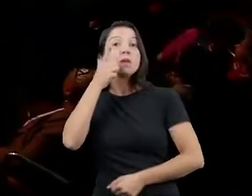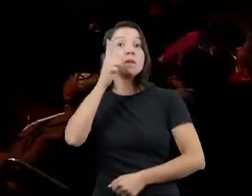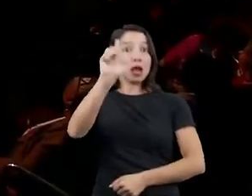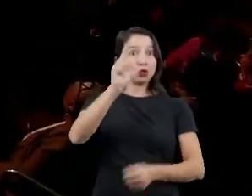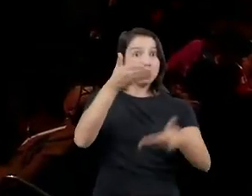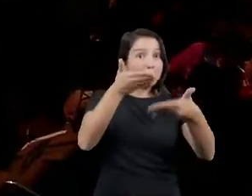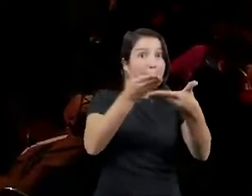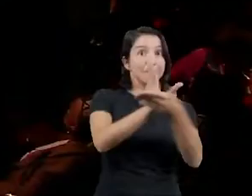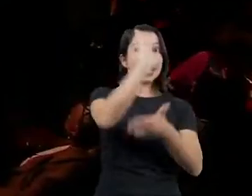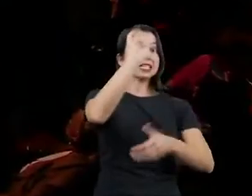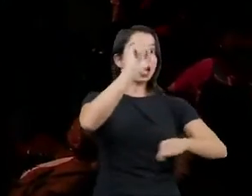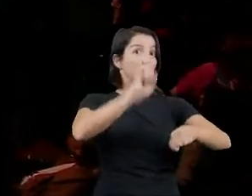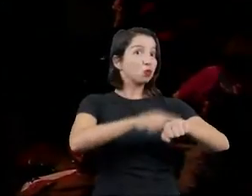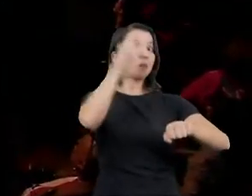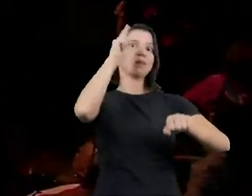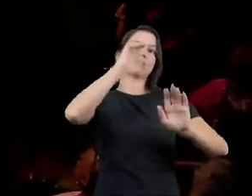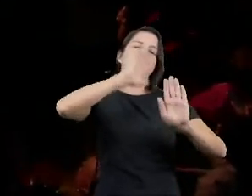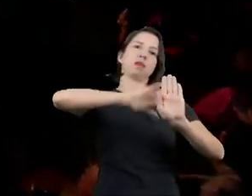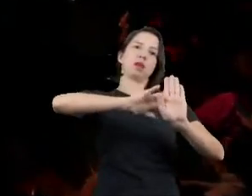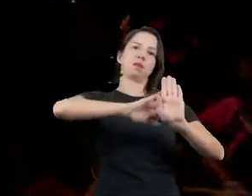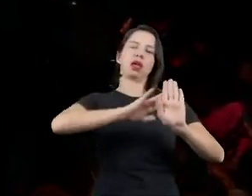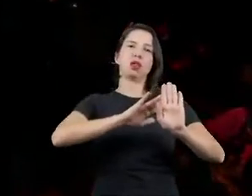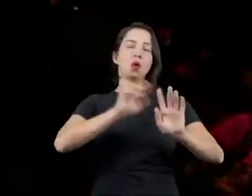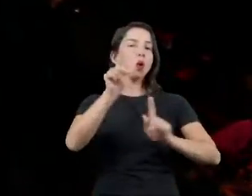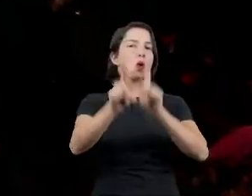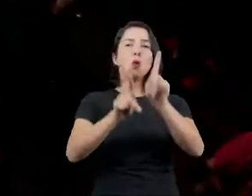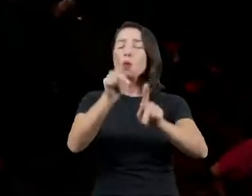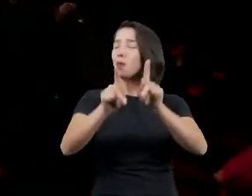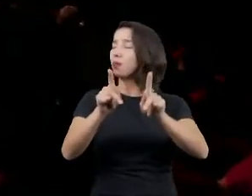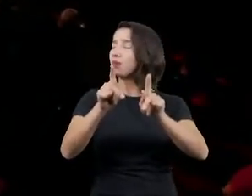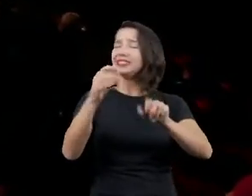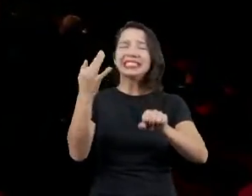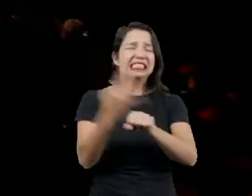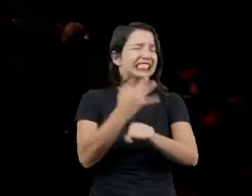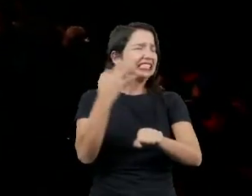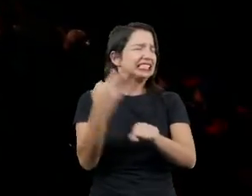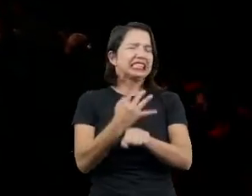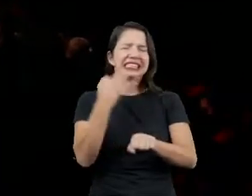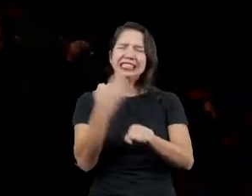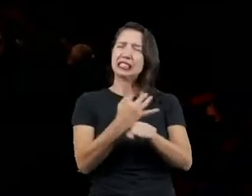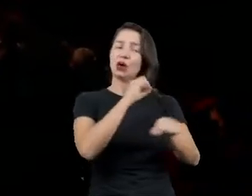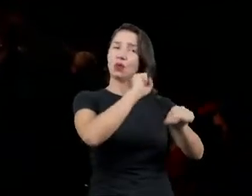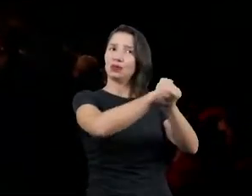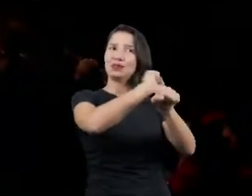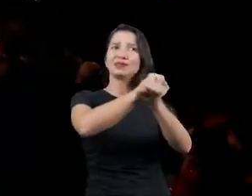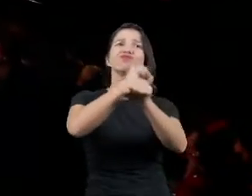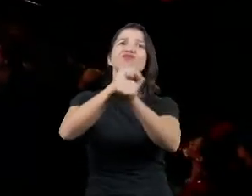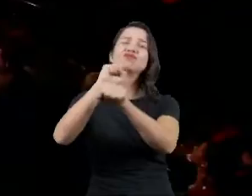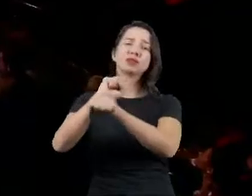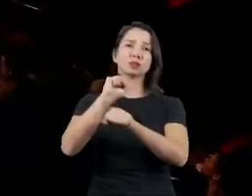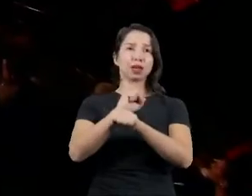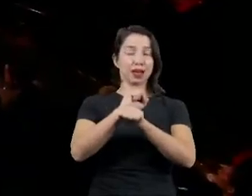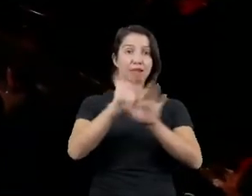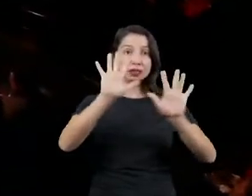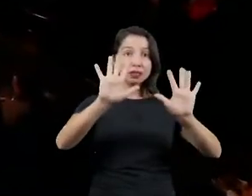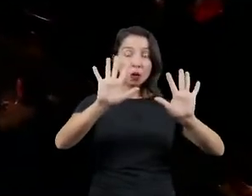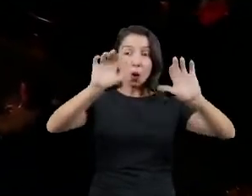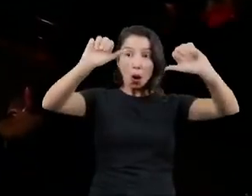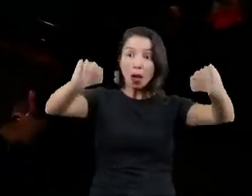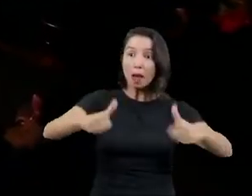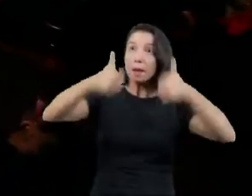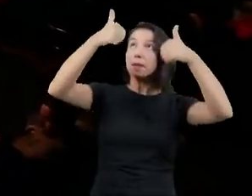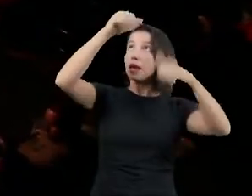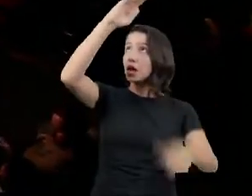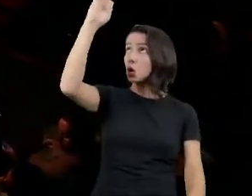mais. Melhor para o Brasil, melhor para o povo, melhor para o social, melhor para a